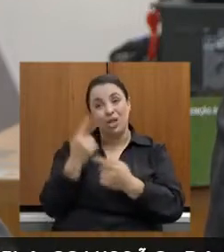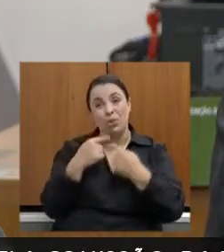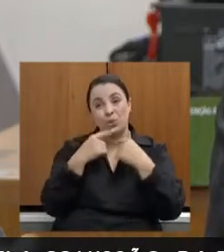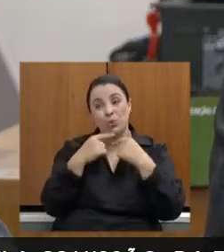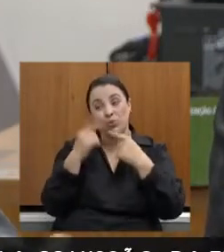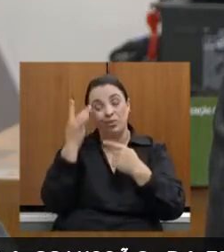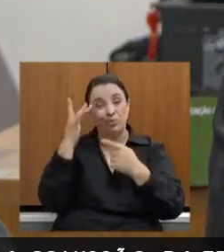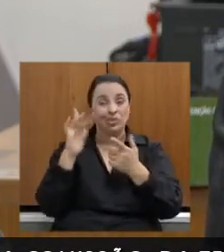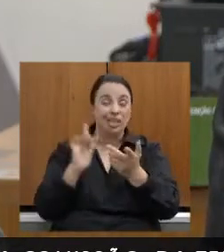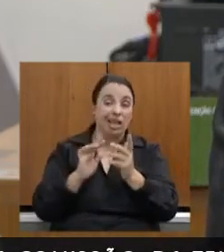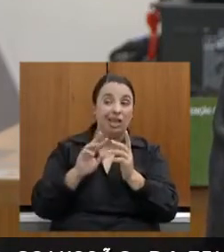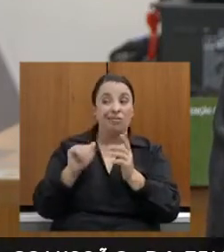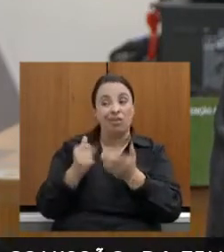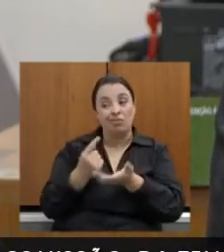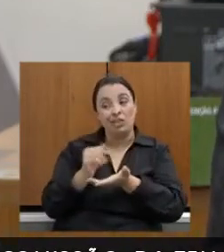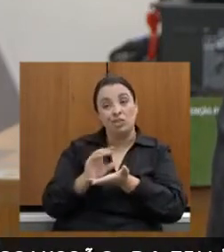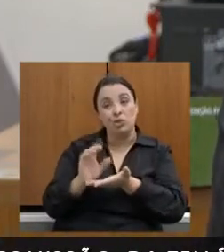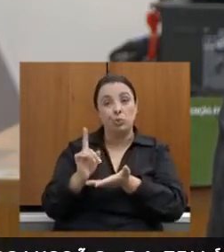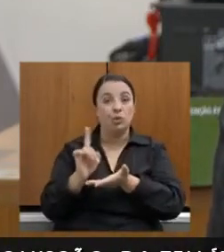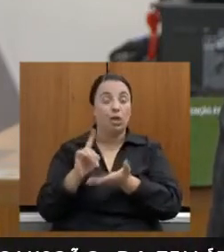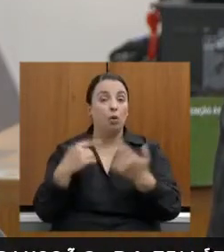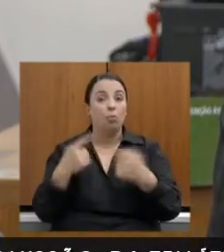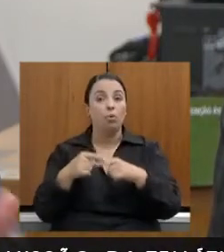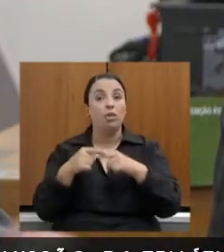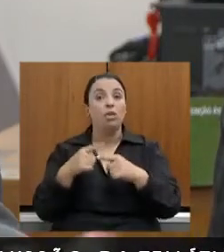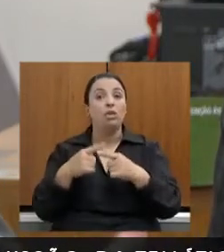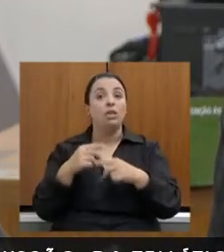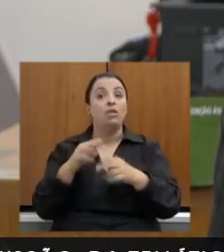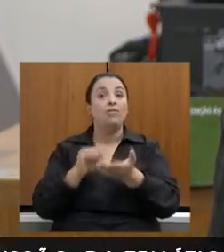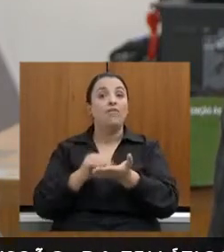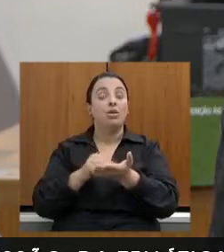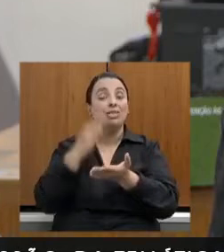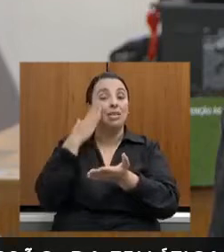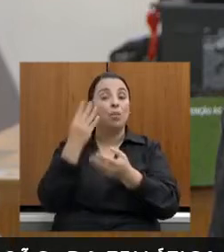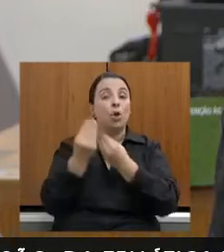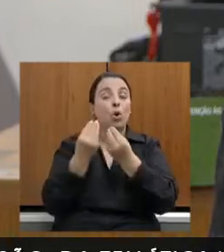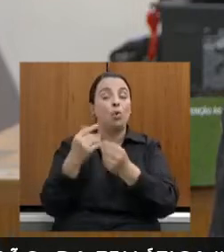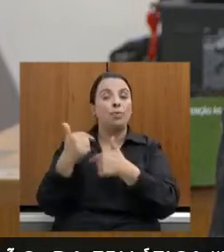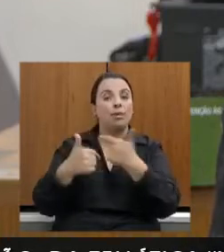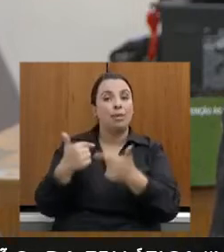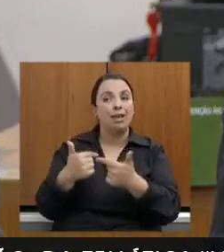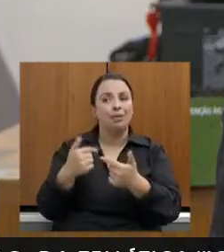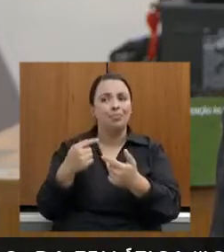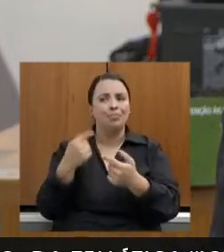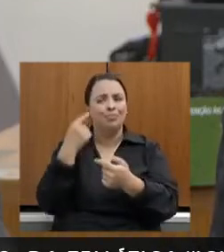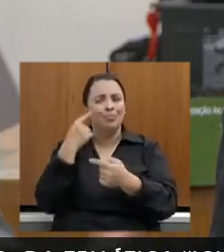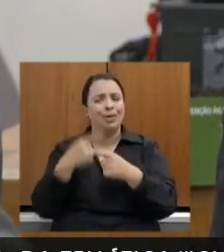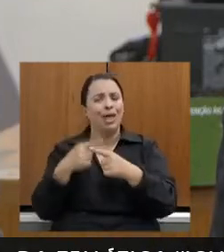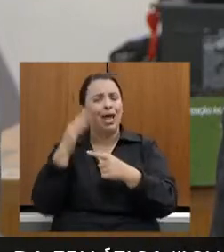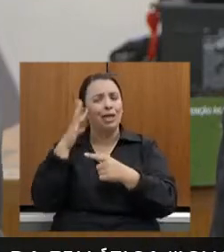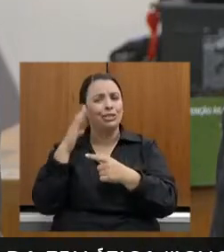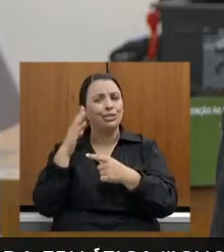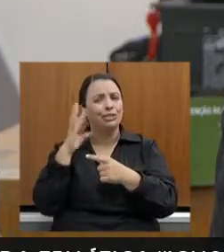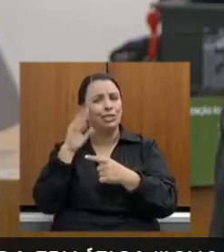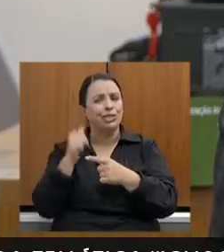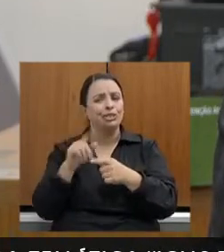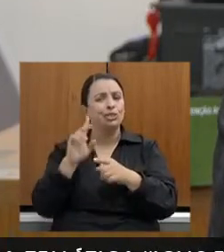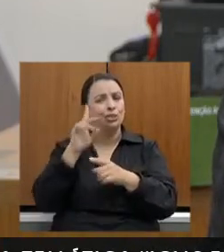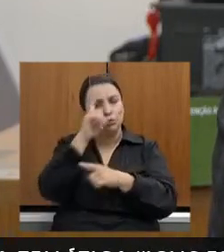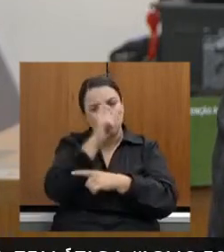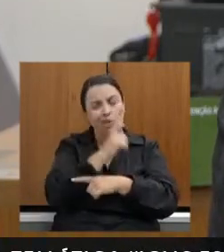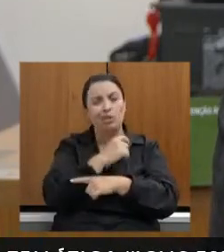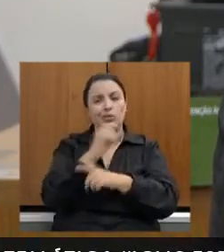não saber trabalhar ou por achar que vai ser complicado executar isso lá na ponta. e é mais do que direito de todo